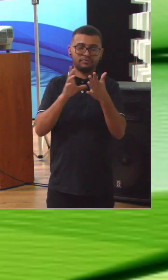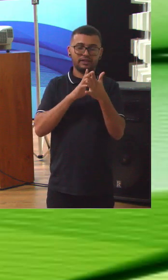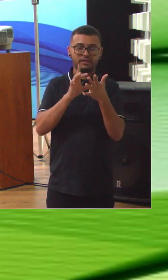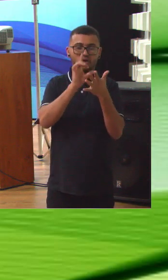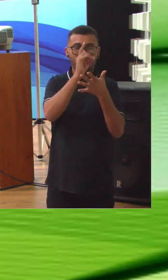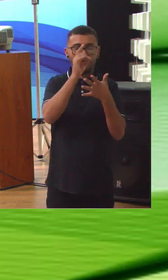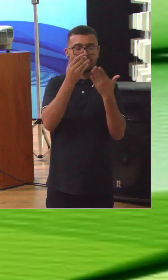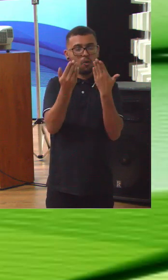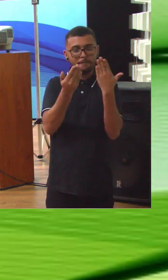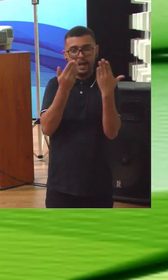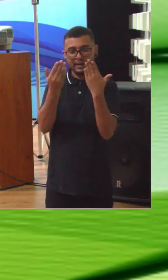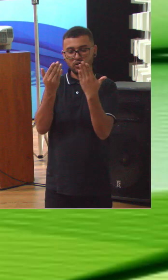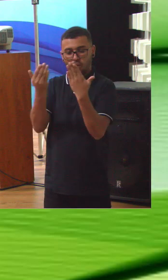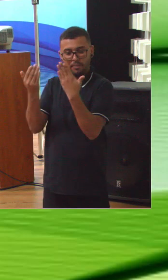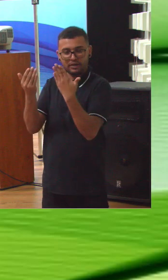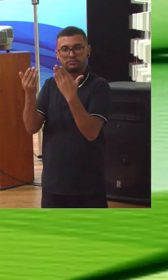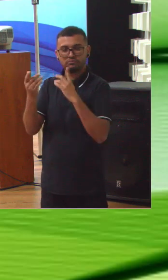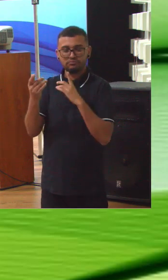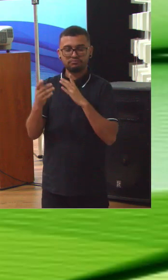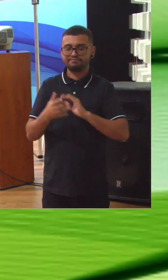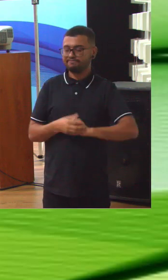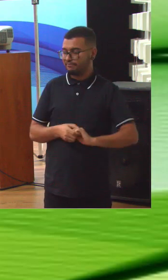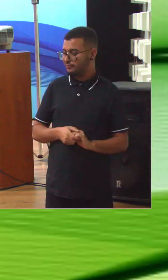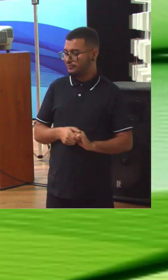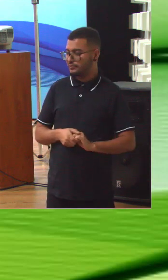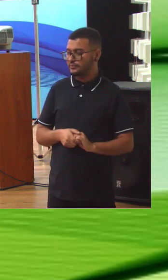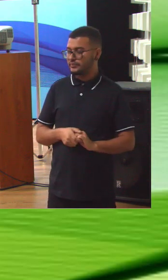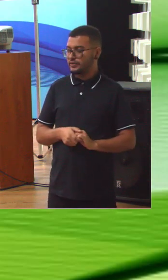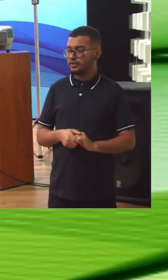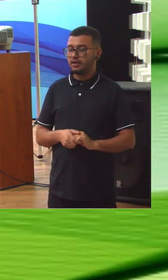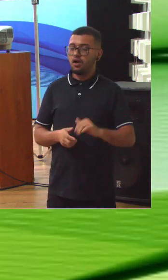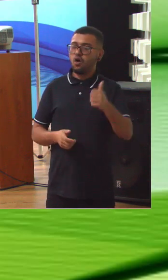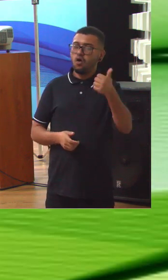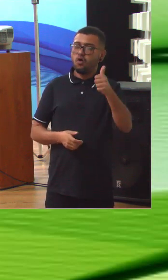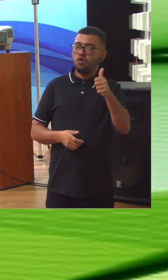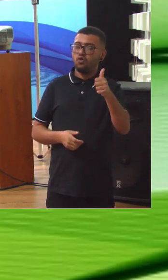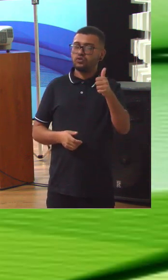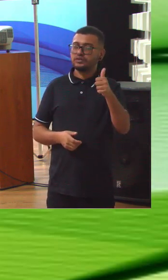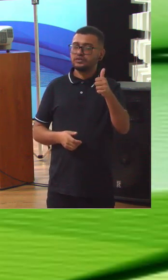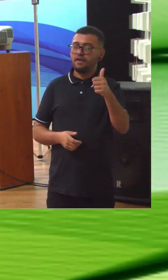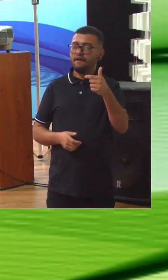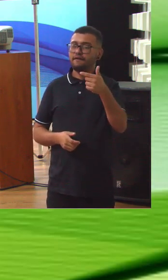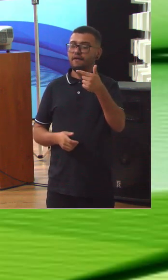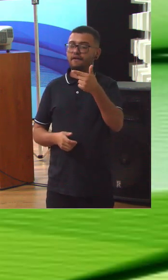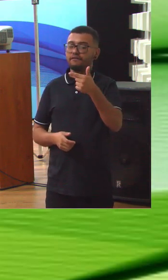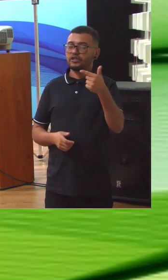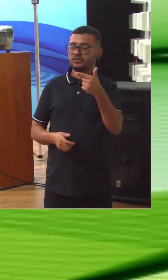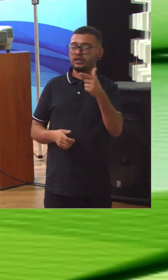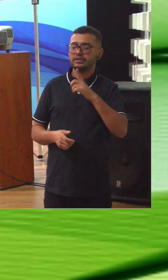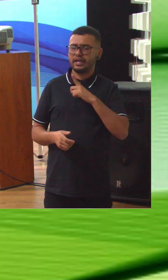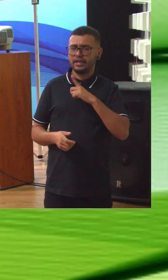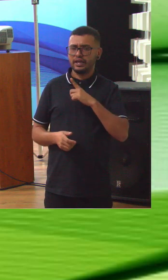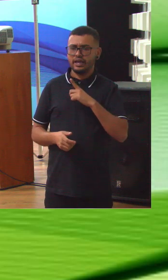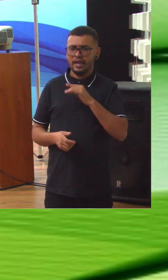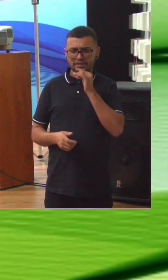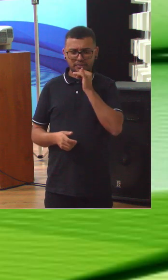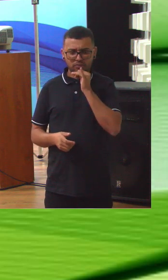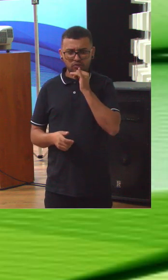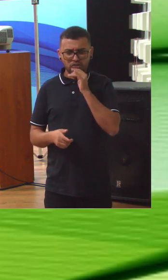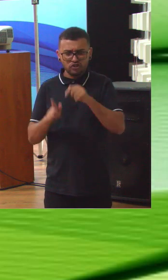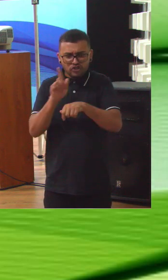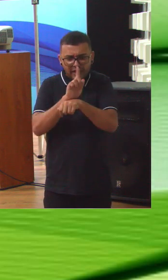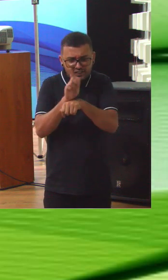comparações e vê que por exemplo em 11.22 que é o que? se existe gestão de ética para a organização.